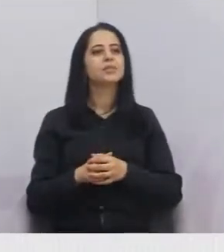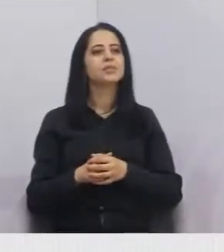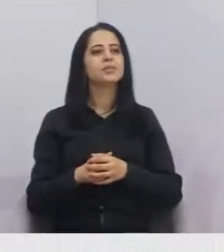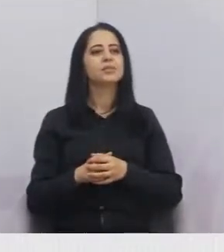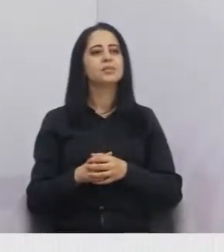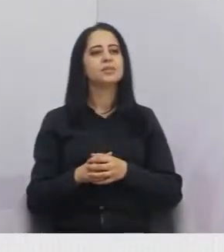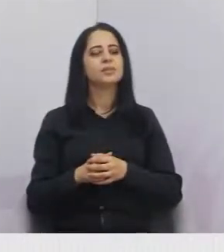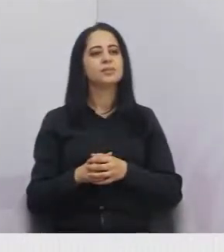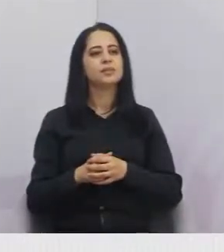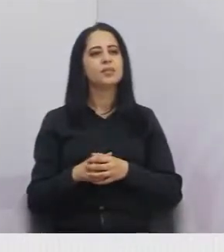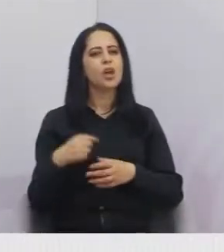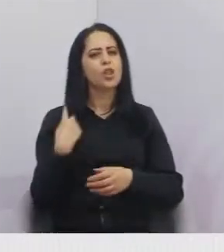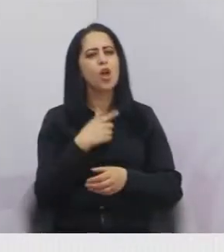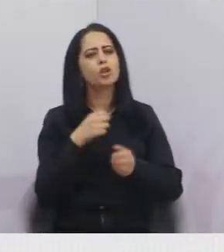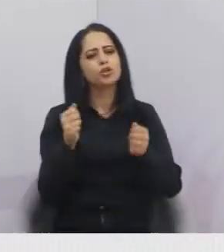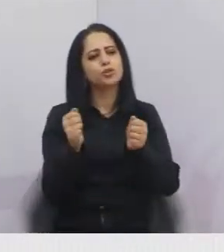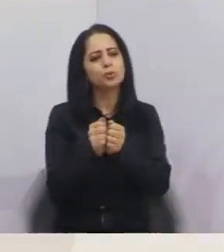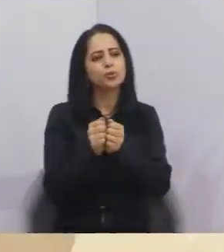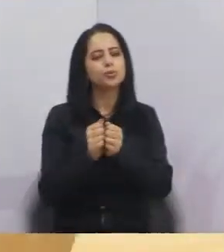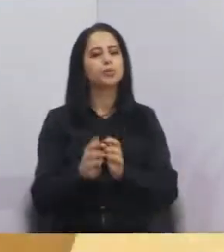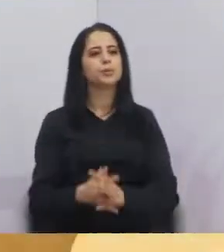procurando melhoria para a nossa cidade.